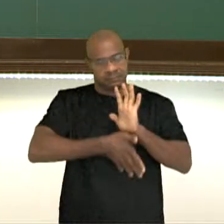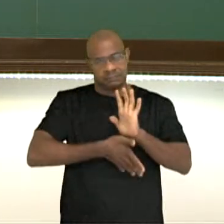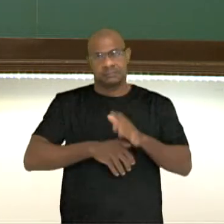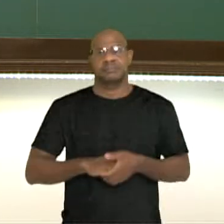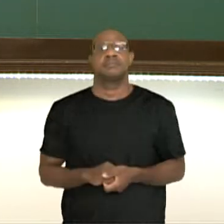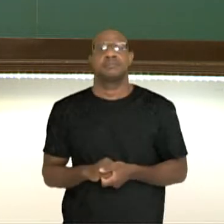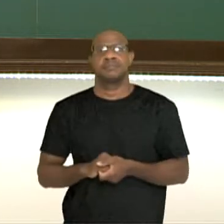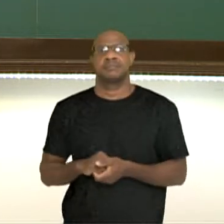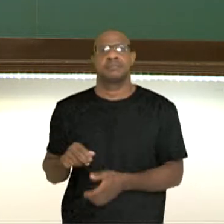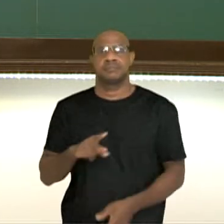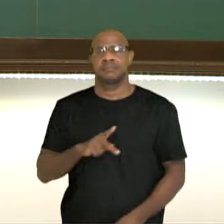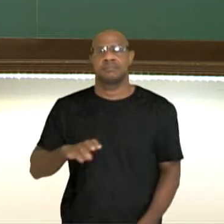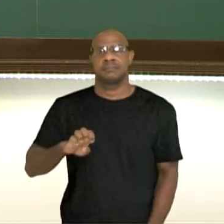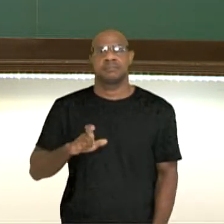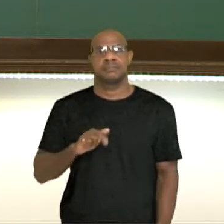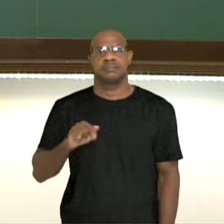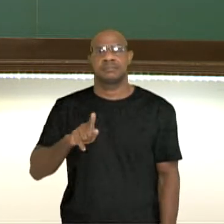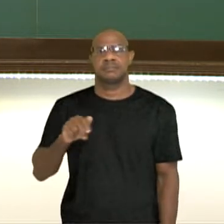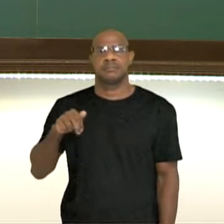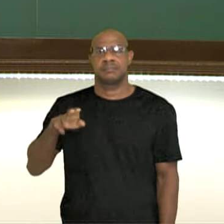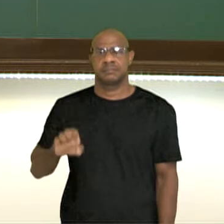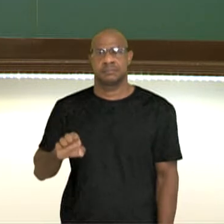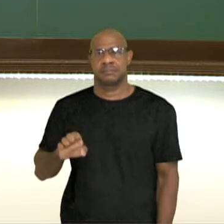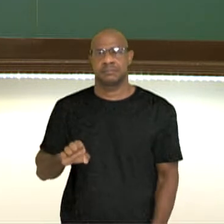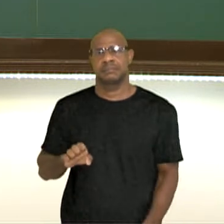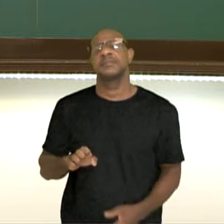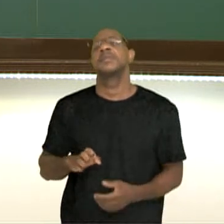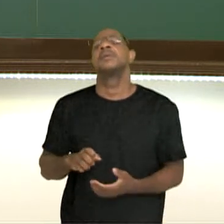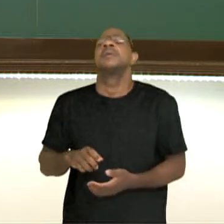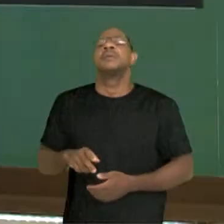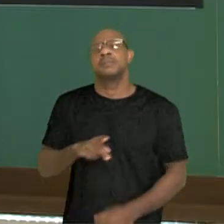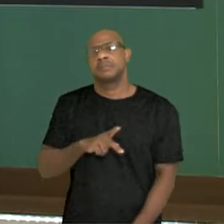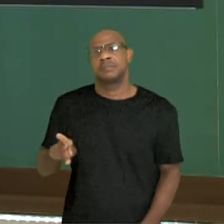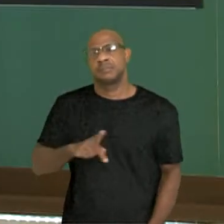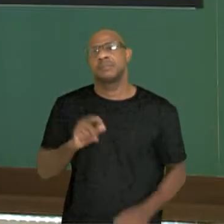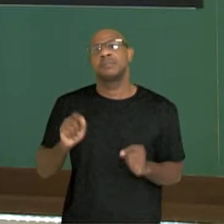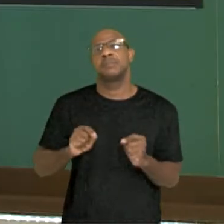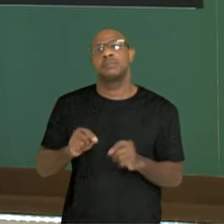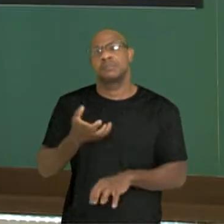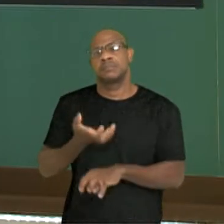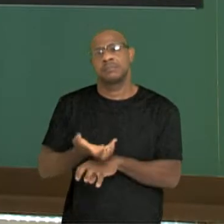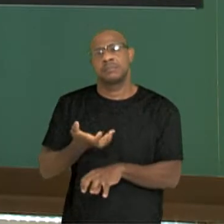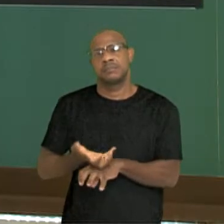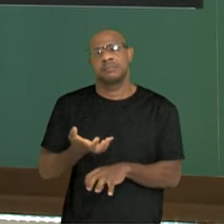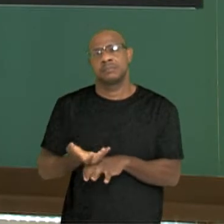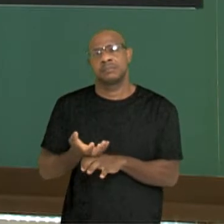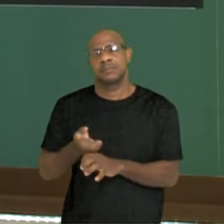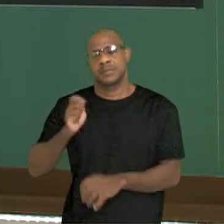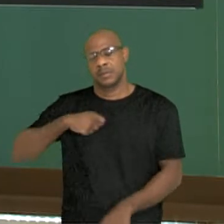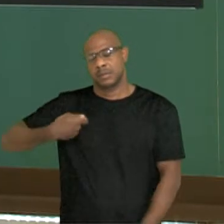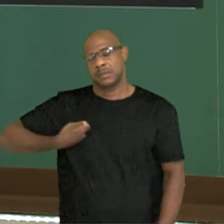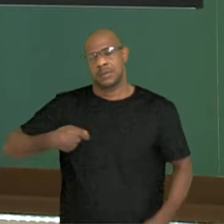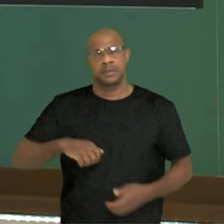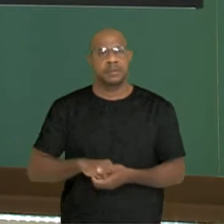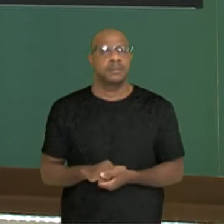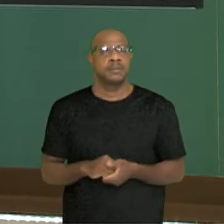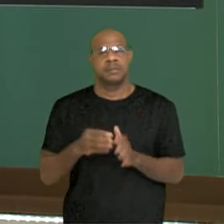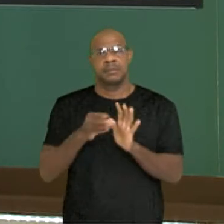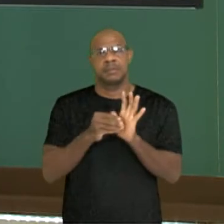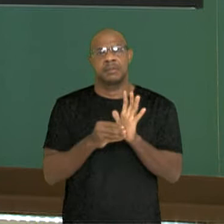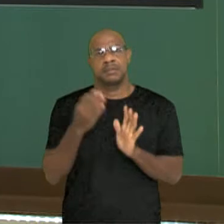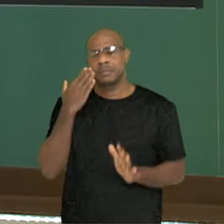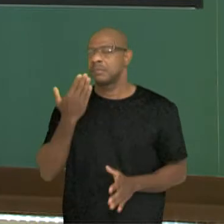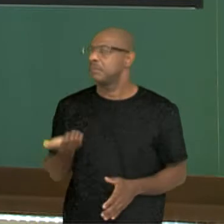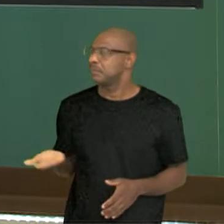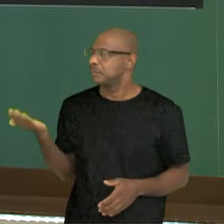Eu sou a professora Elisiane, professora de língua espanhola, e vamos aí dar uma olhada no nosso conteúdo. Para iniciarmos,